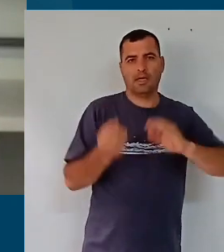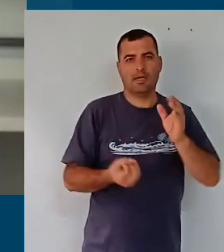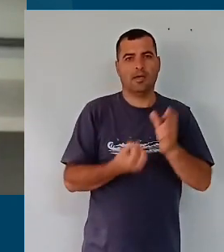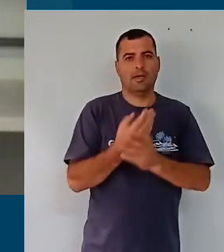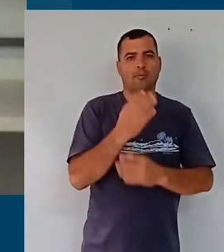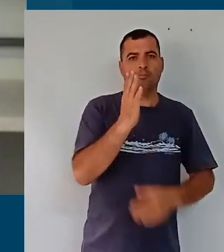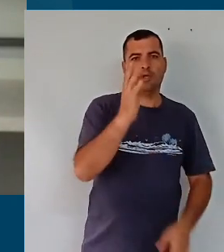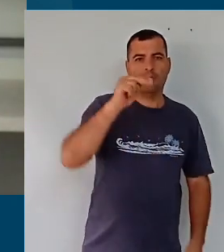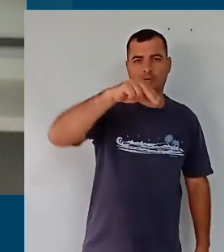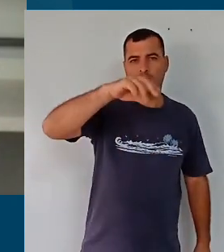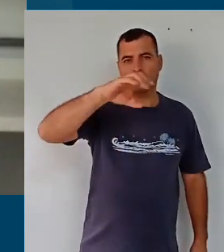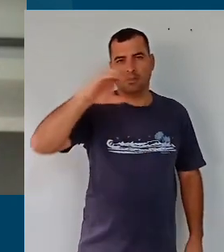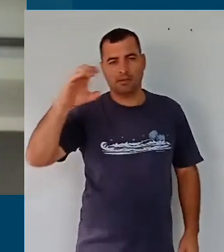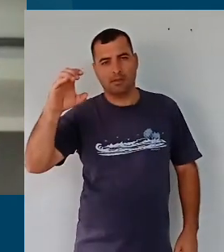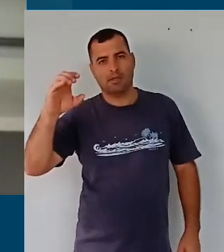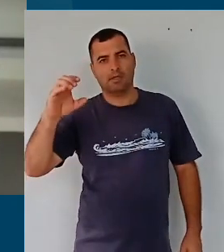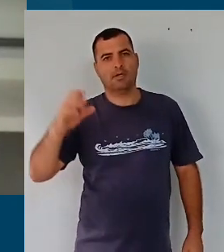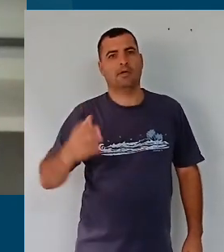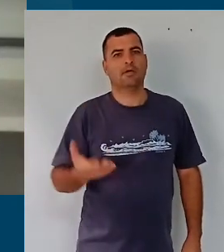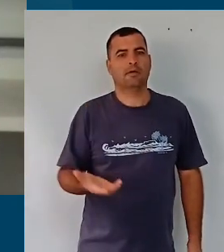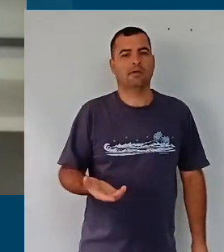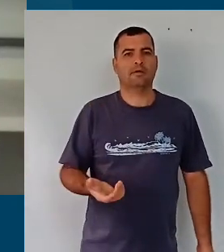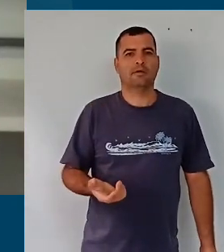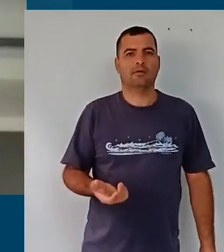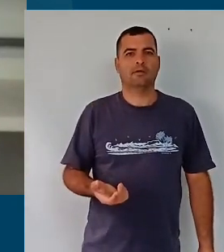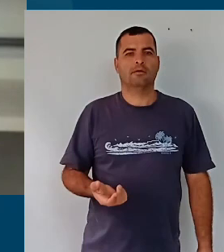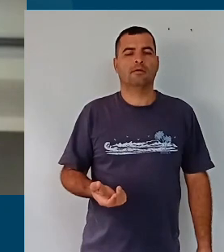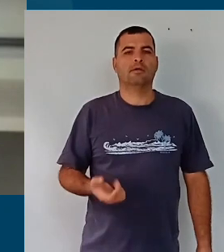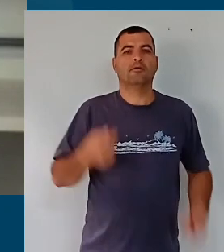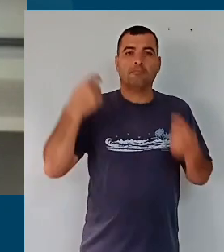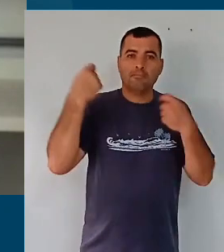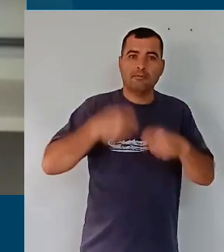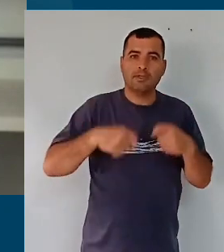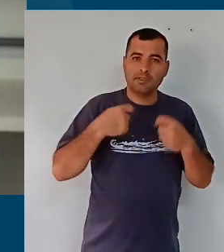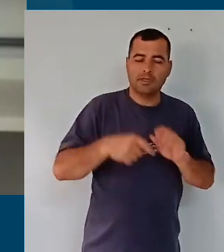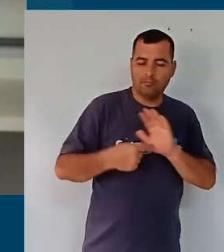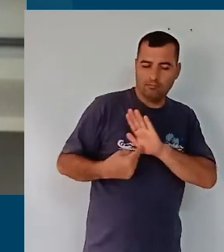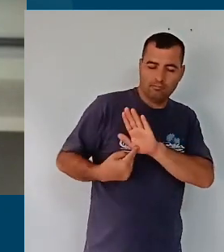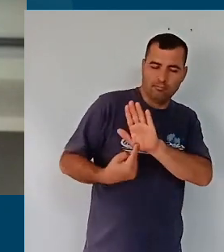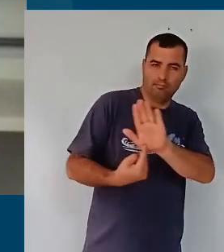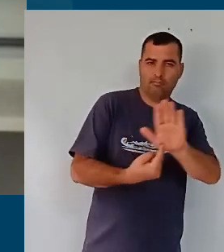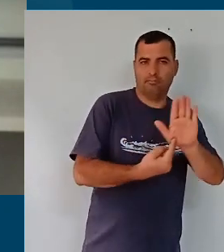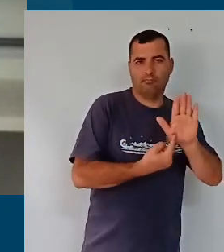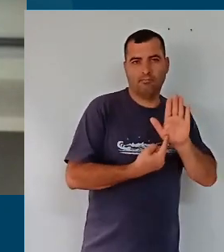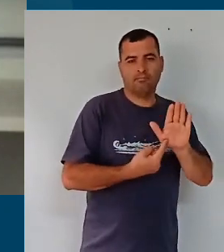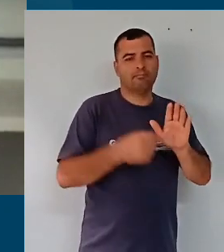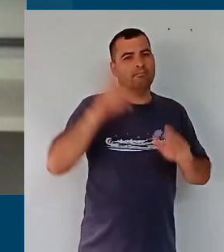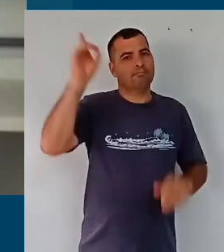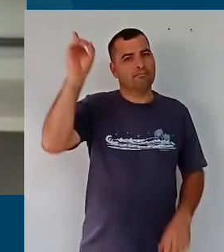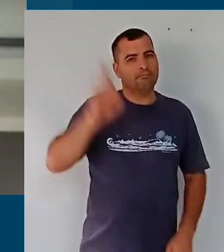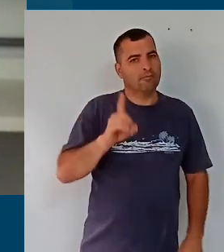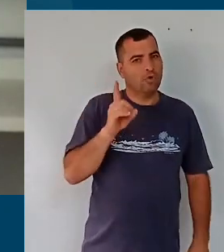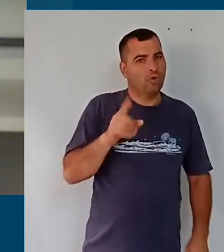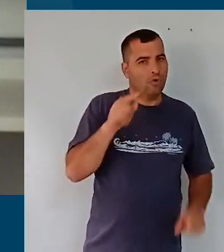nacional comum, curricular, de natureza curricular, que pudesse expressar os direitos e objetivos de